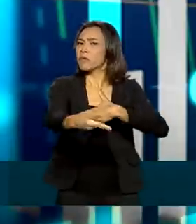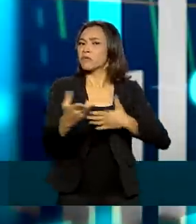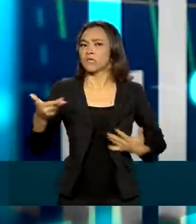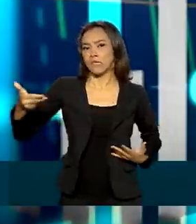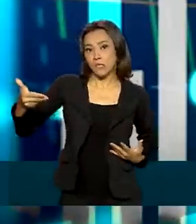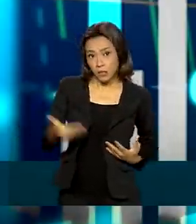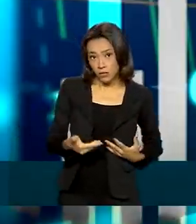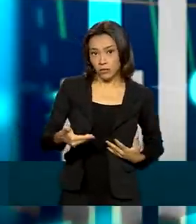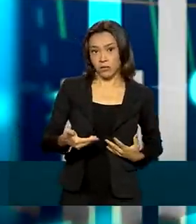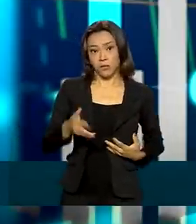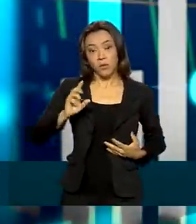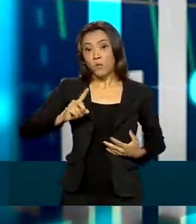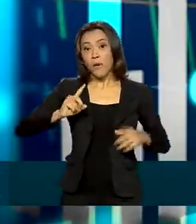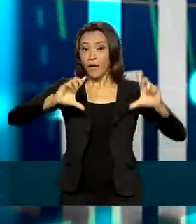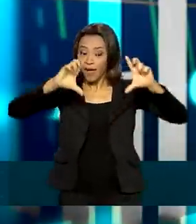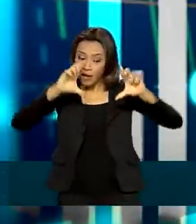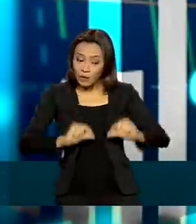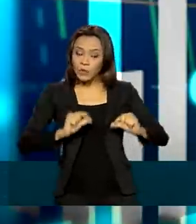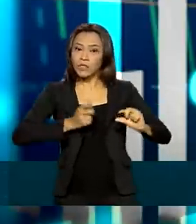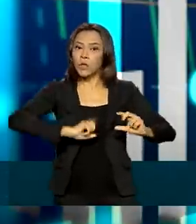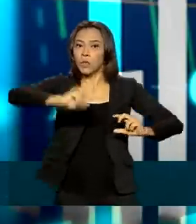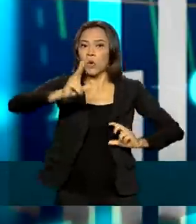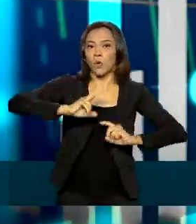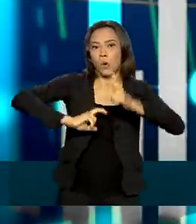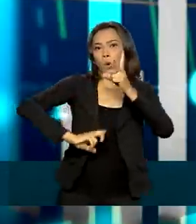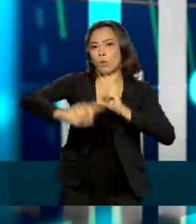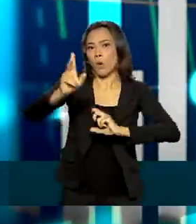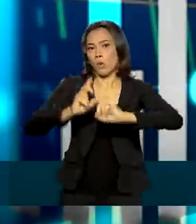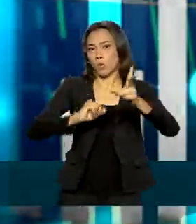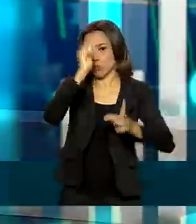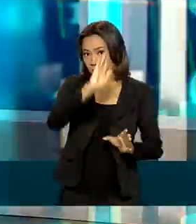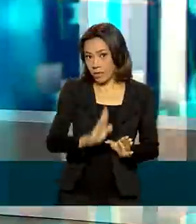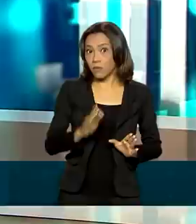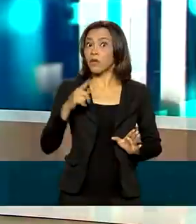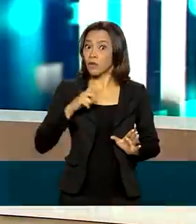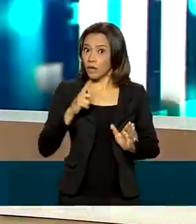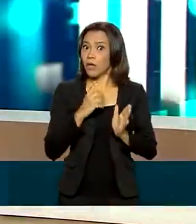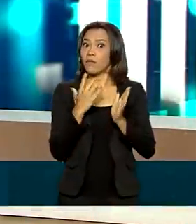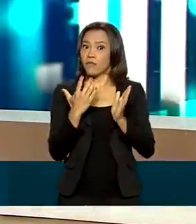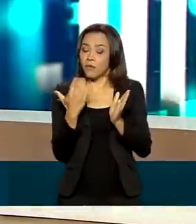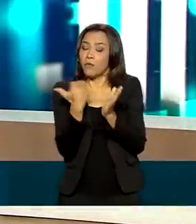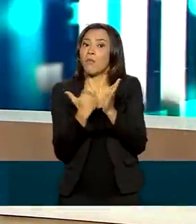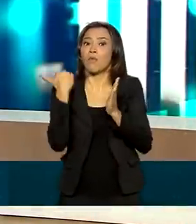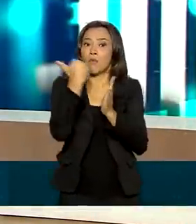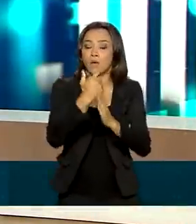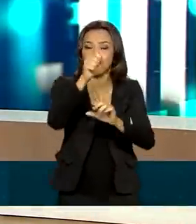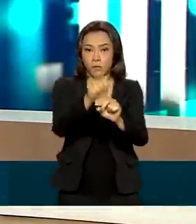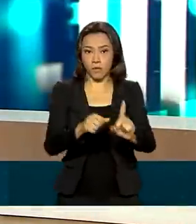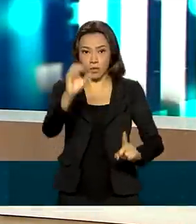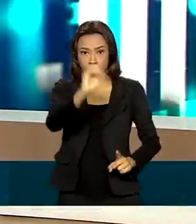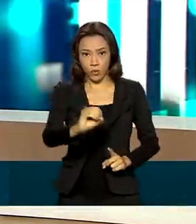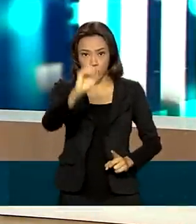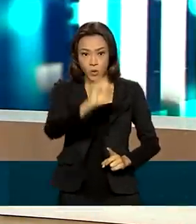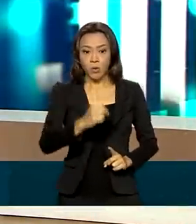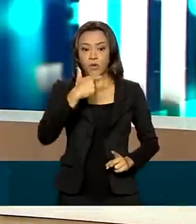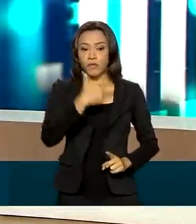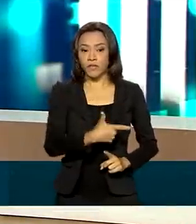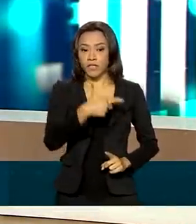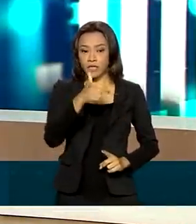redução nas exportações brasileiras, que, ao contrário, cresceram no mês de outubro cerca de 27